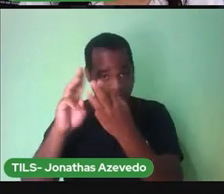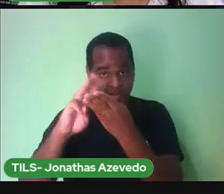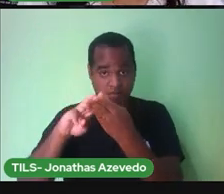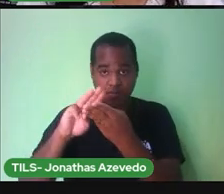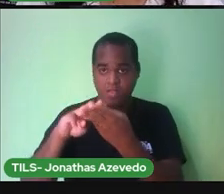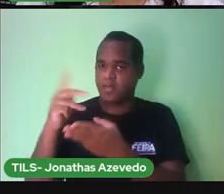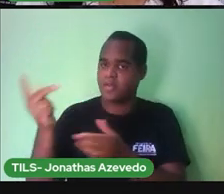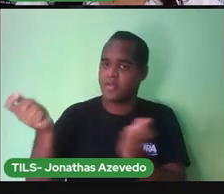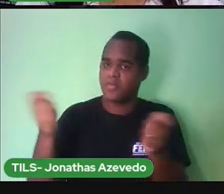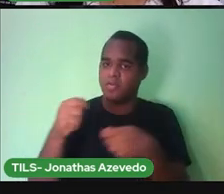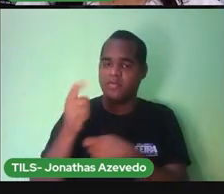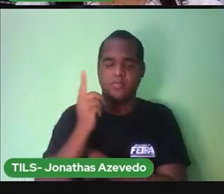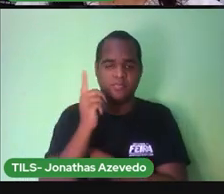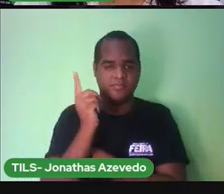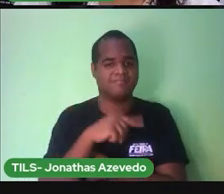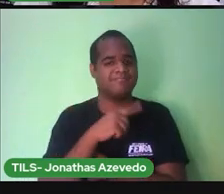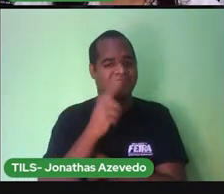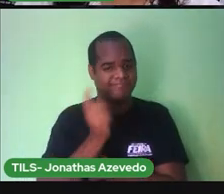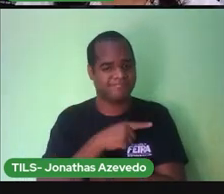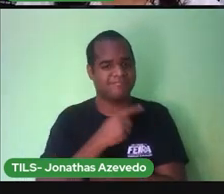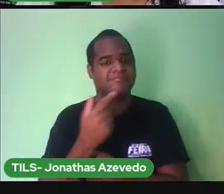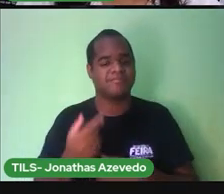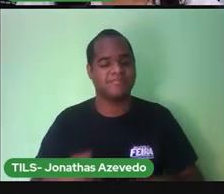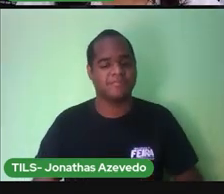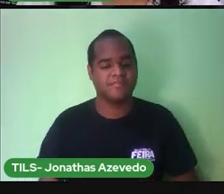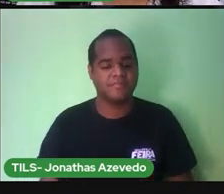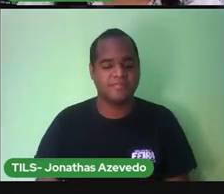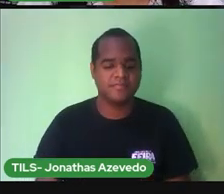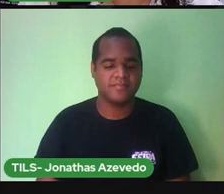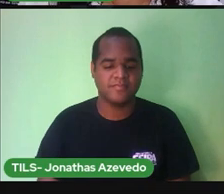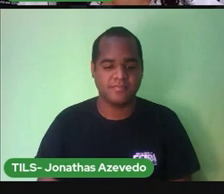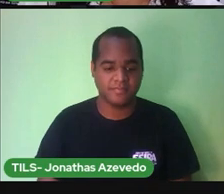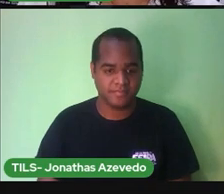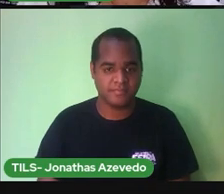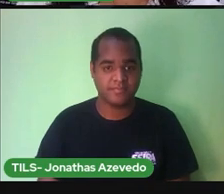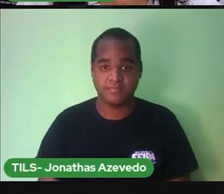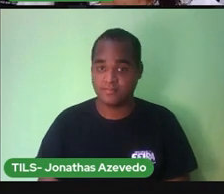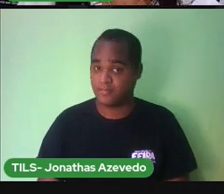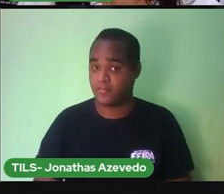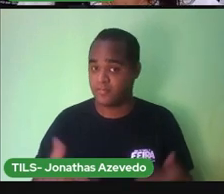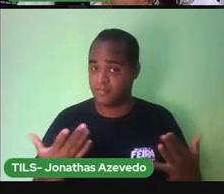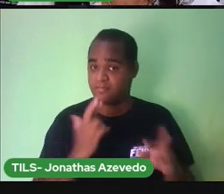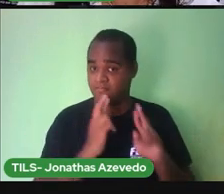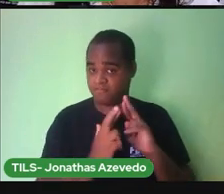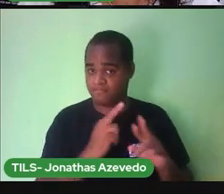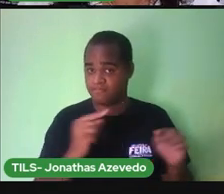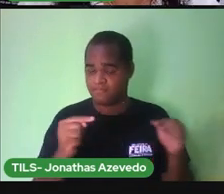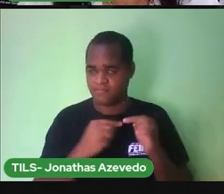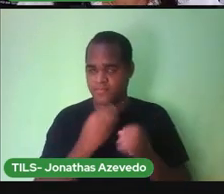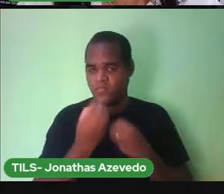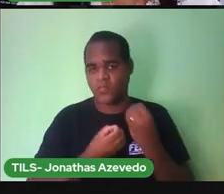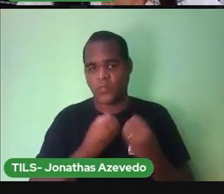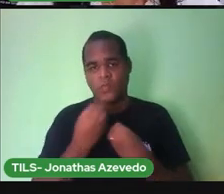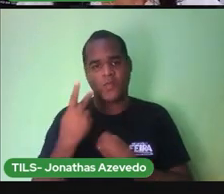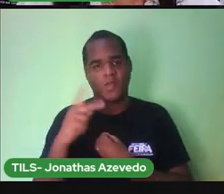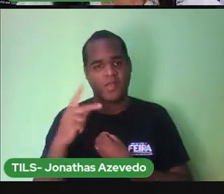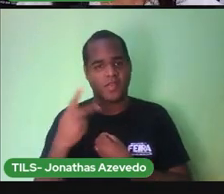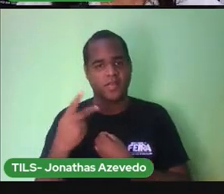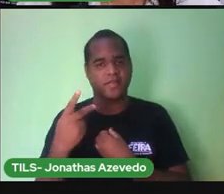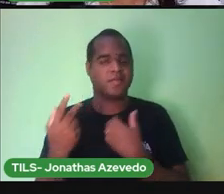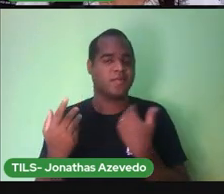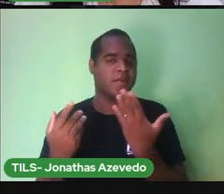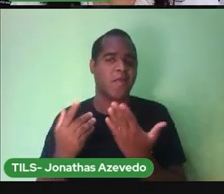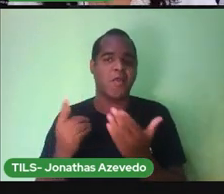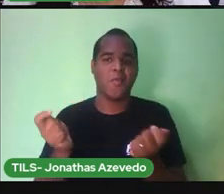conseguiu me livrar Agora me respondam Como o mede palmo conseguiu me ajudar?